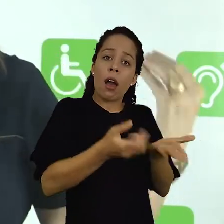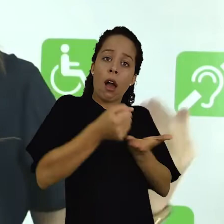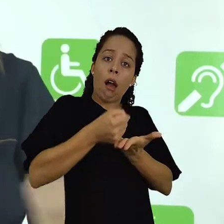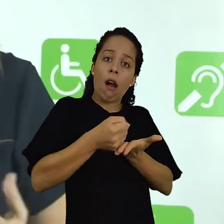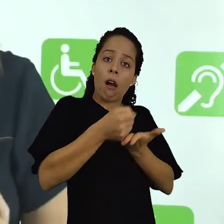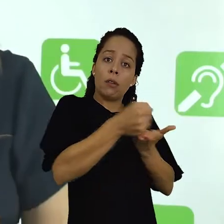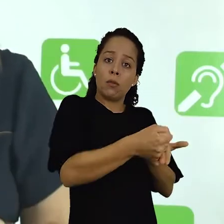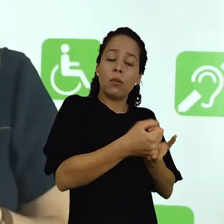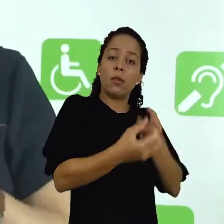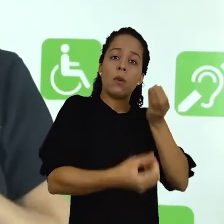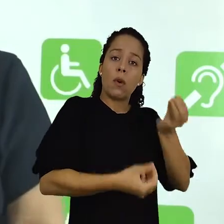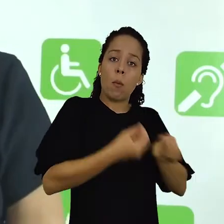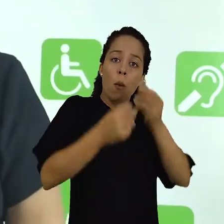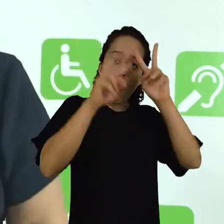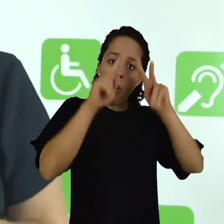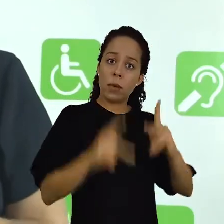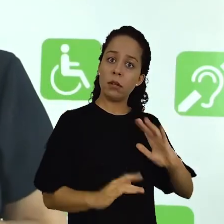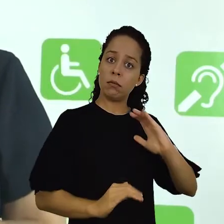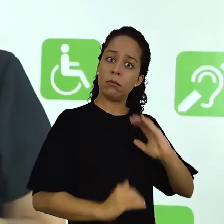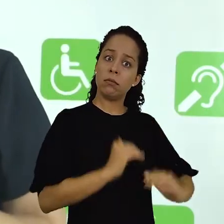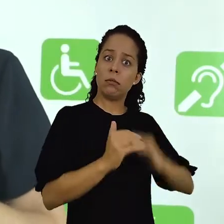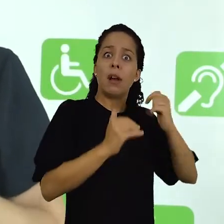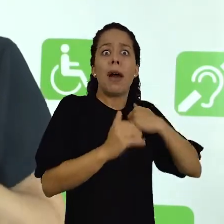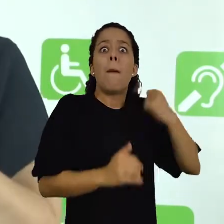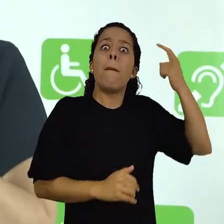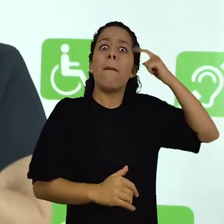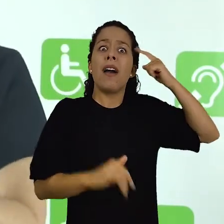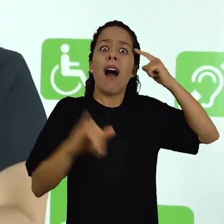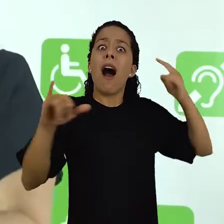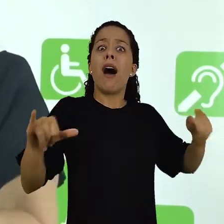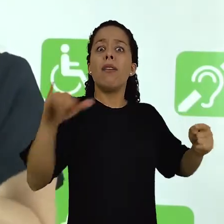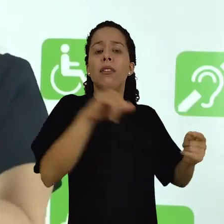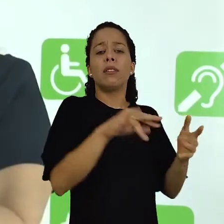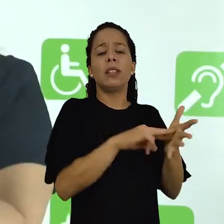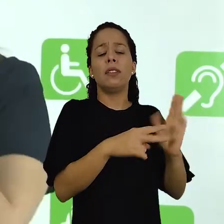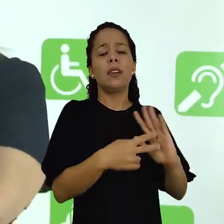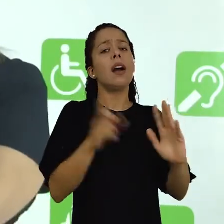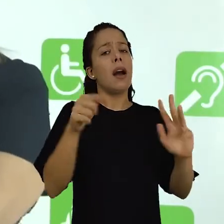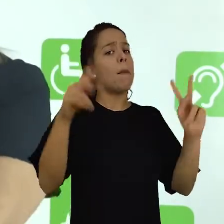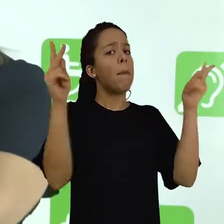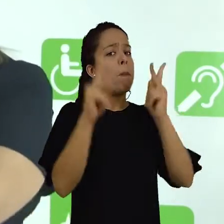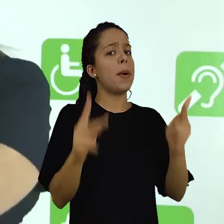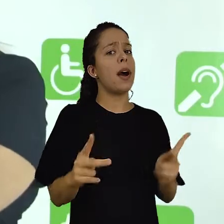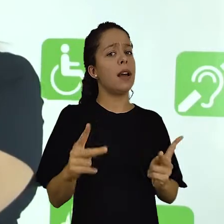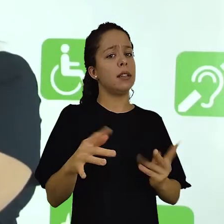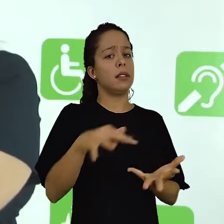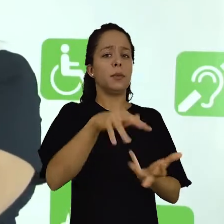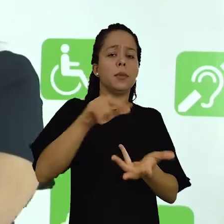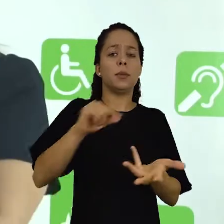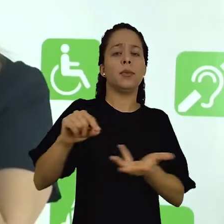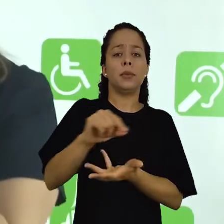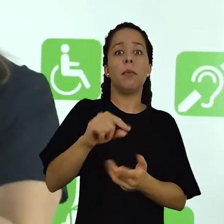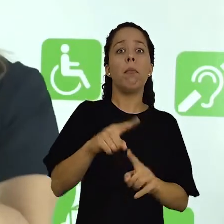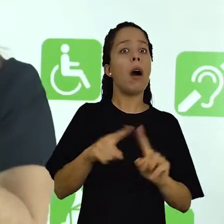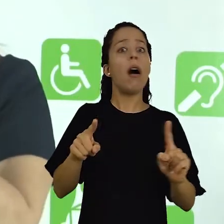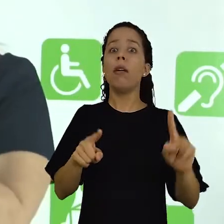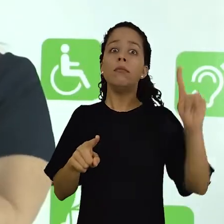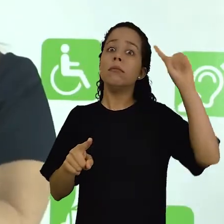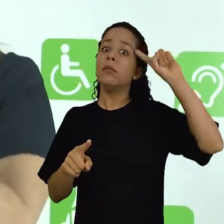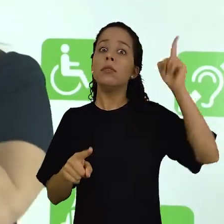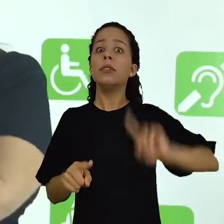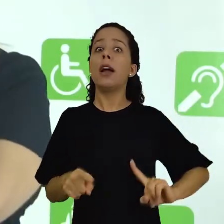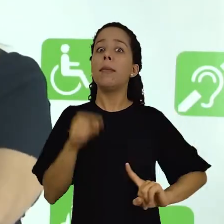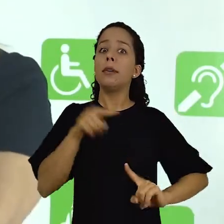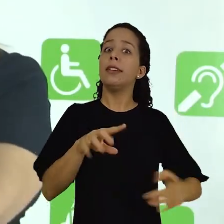invenção dele traria uma contribuição para o desenvolvimento humano. Era um meio de